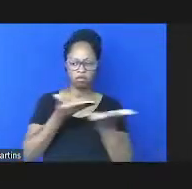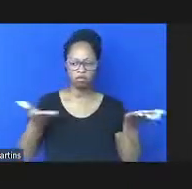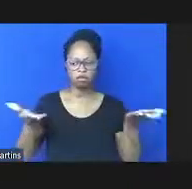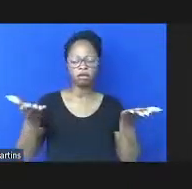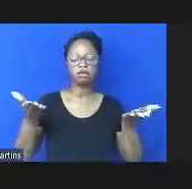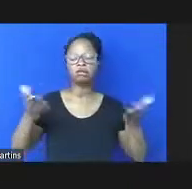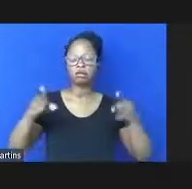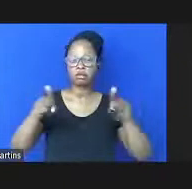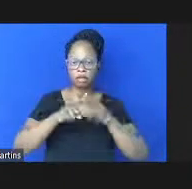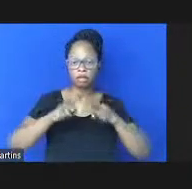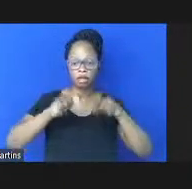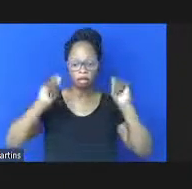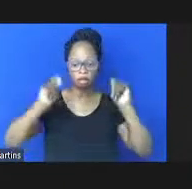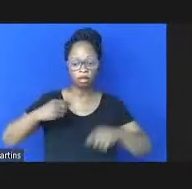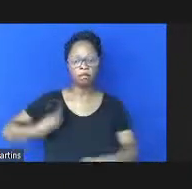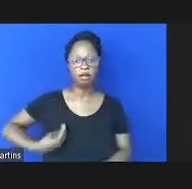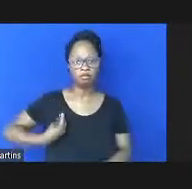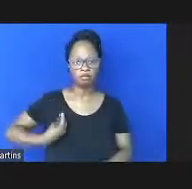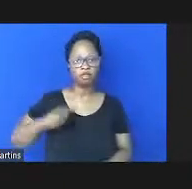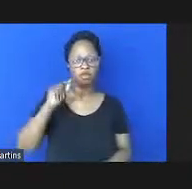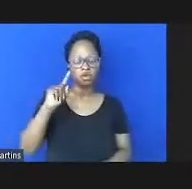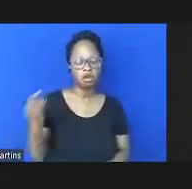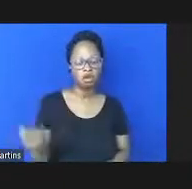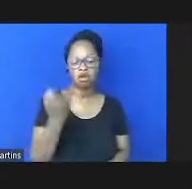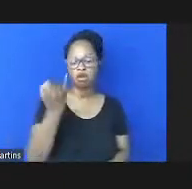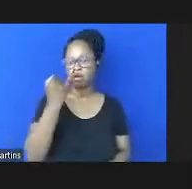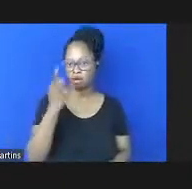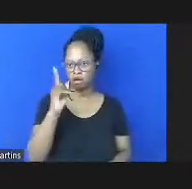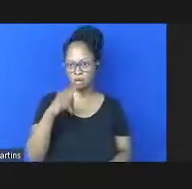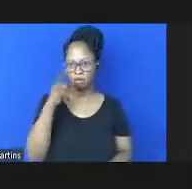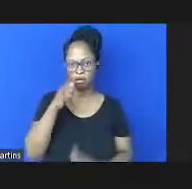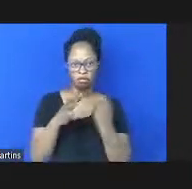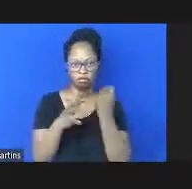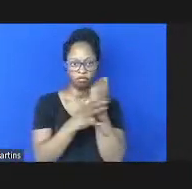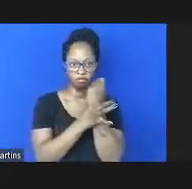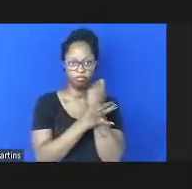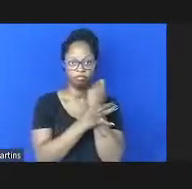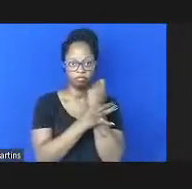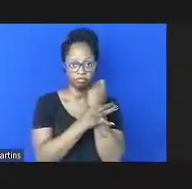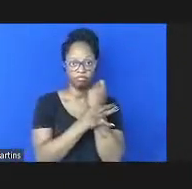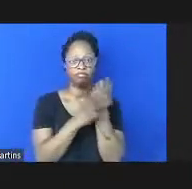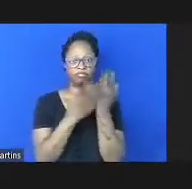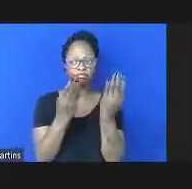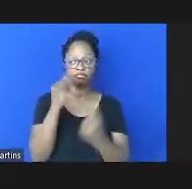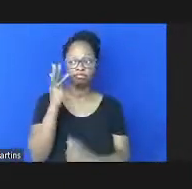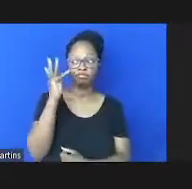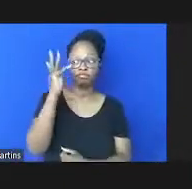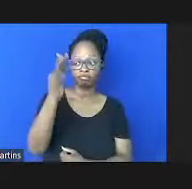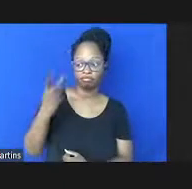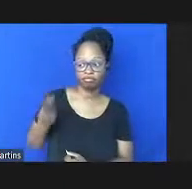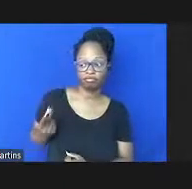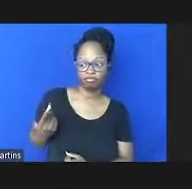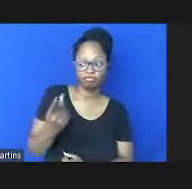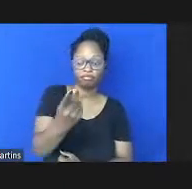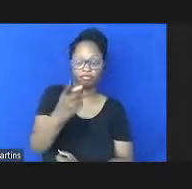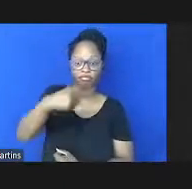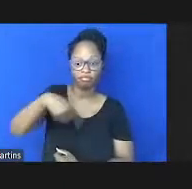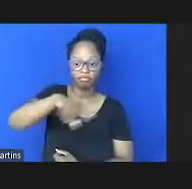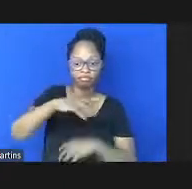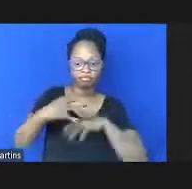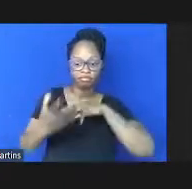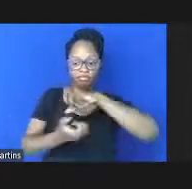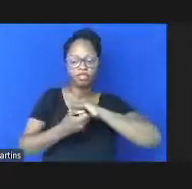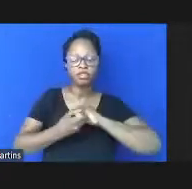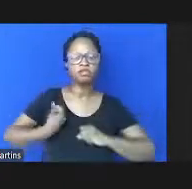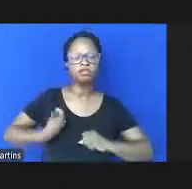dependem para a vida o que é fundamental para garantir um futuro sustentável para o nosso compartilhar o